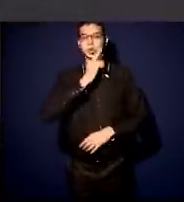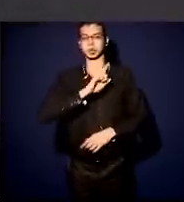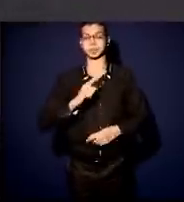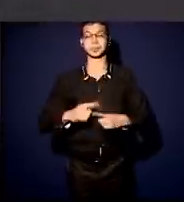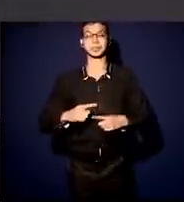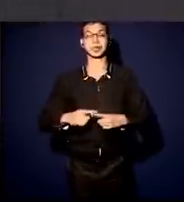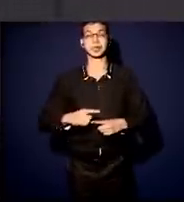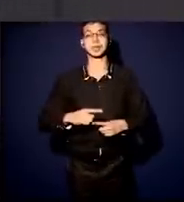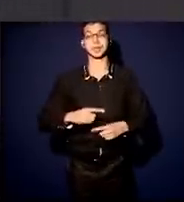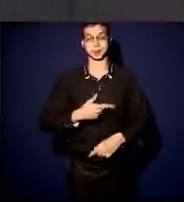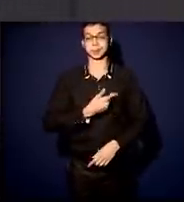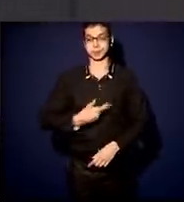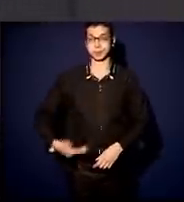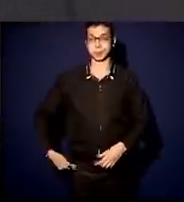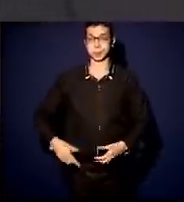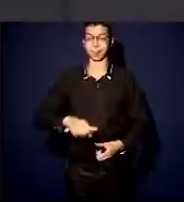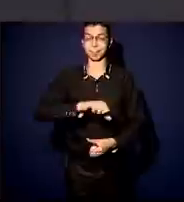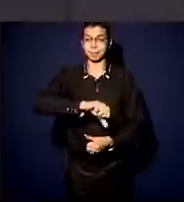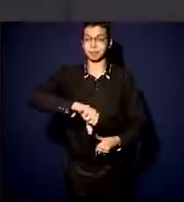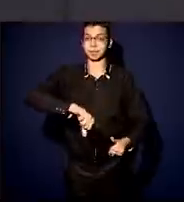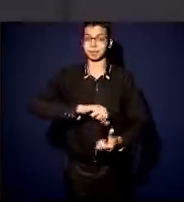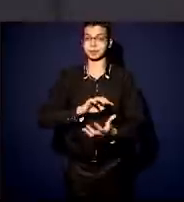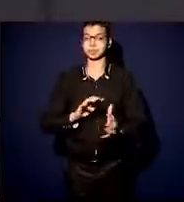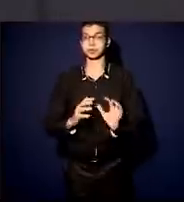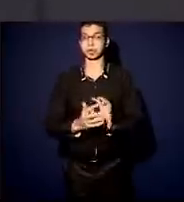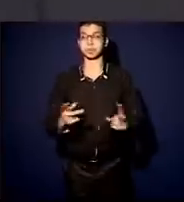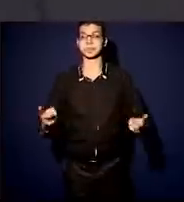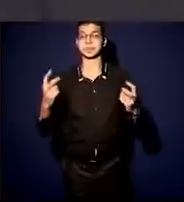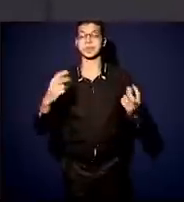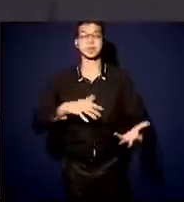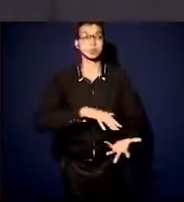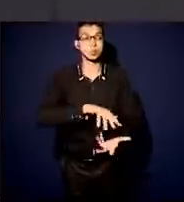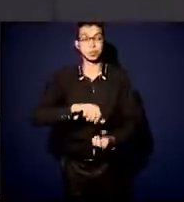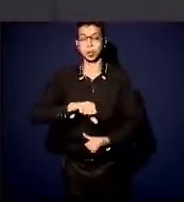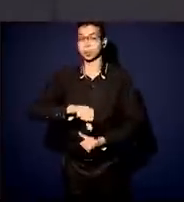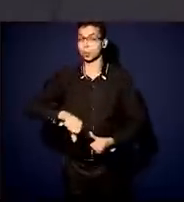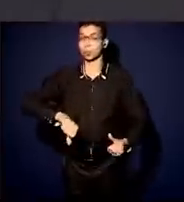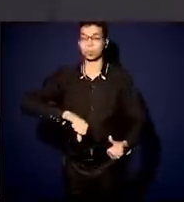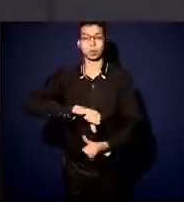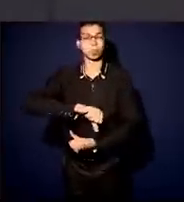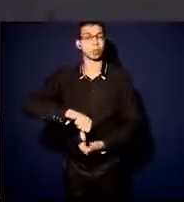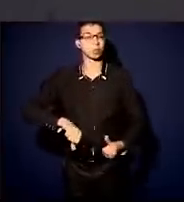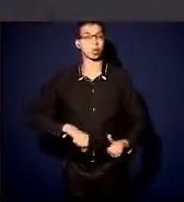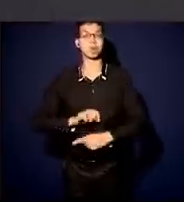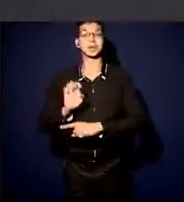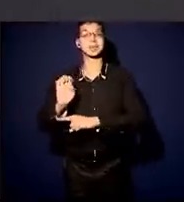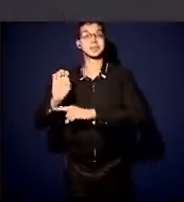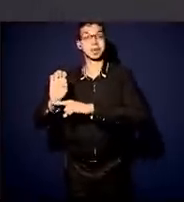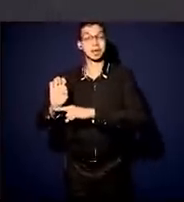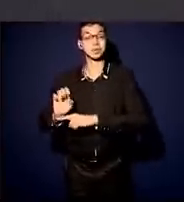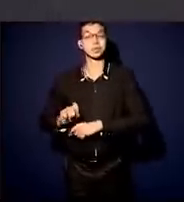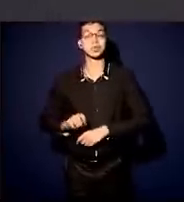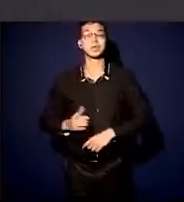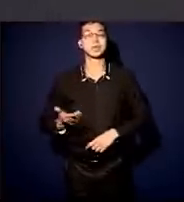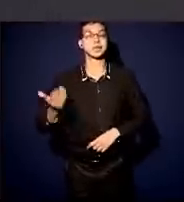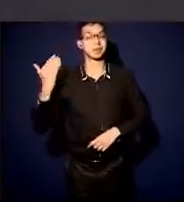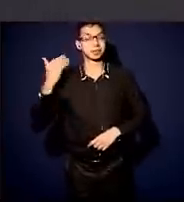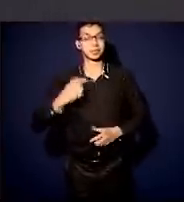máquina pública diante do que o mundo estava mudando. O Estado contratou no passado,